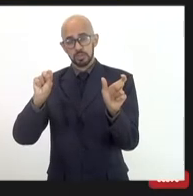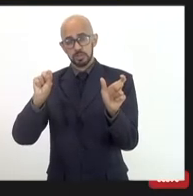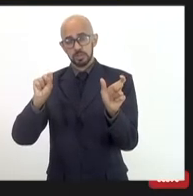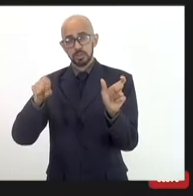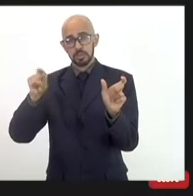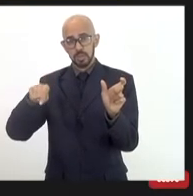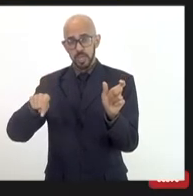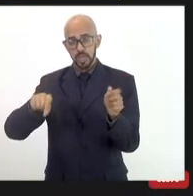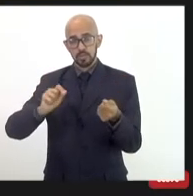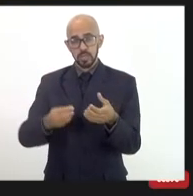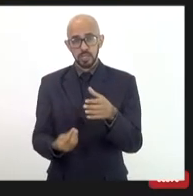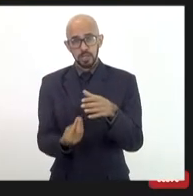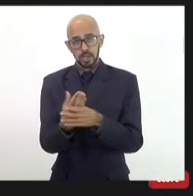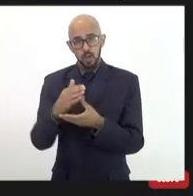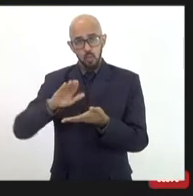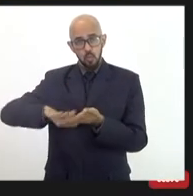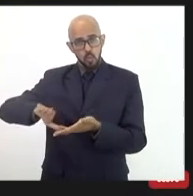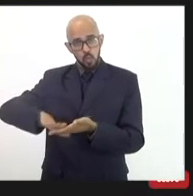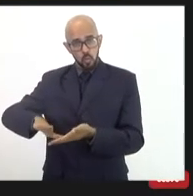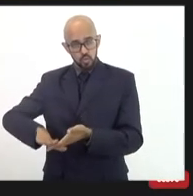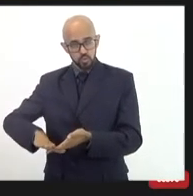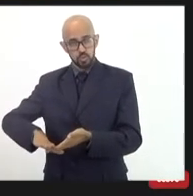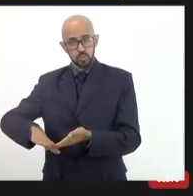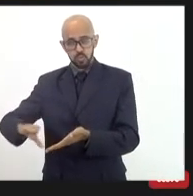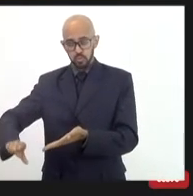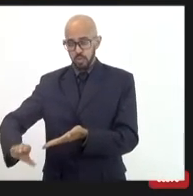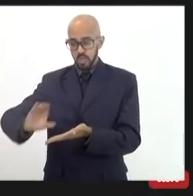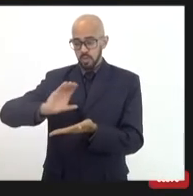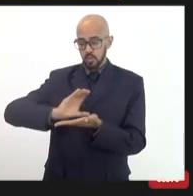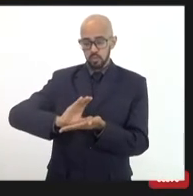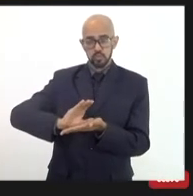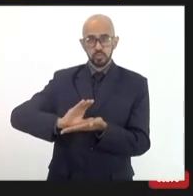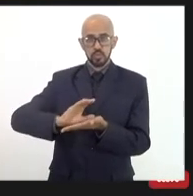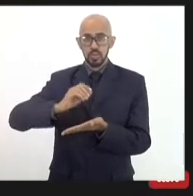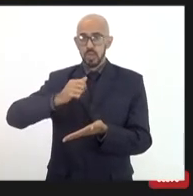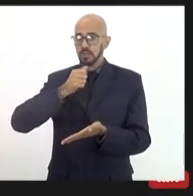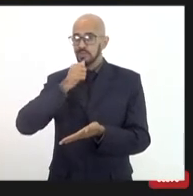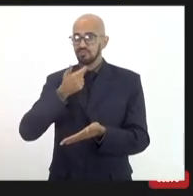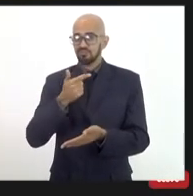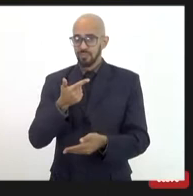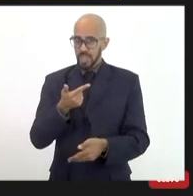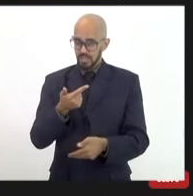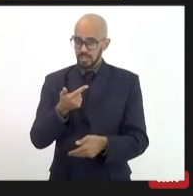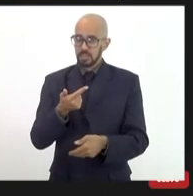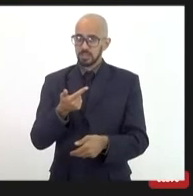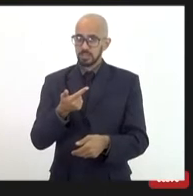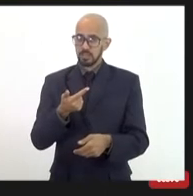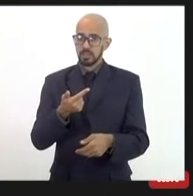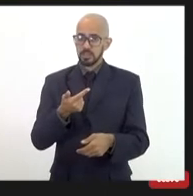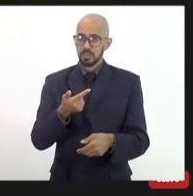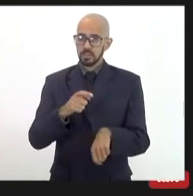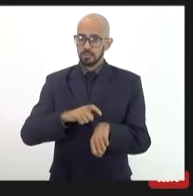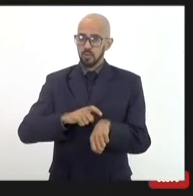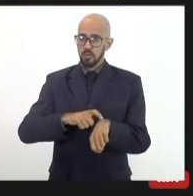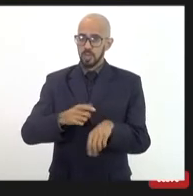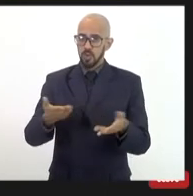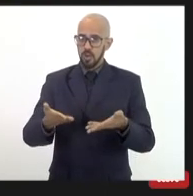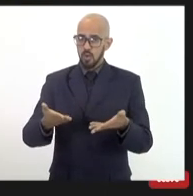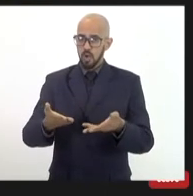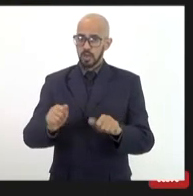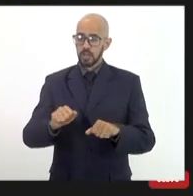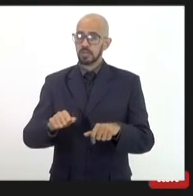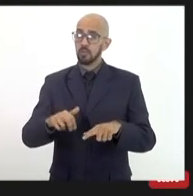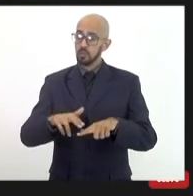custear gerações futuras por um recurso que elas não vão ter nesse momento, eu acho que valeria a pena alguma